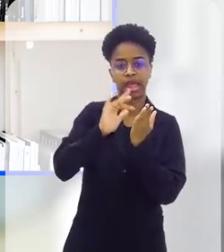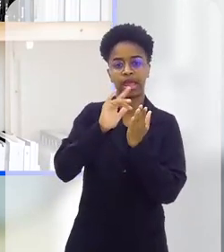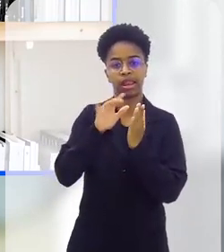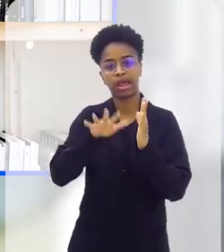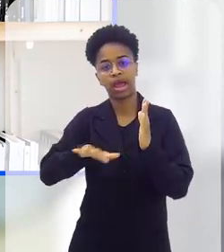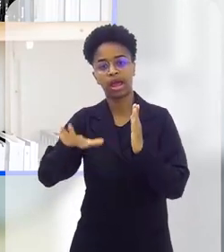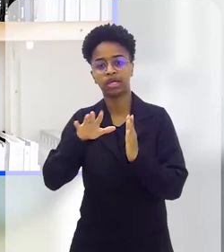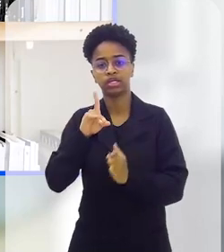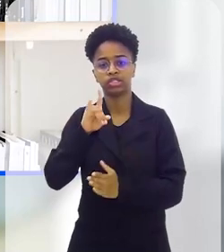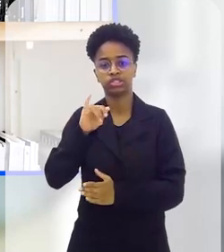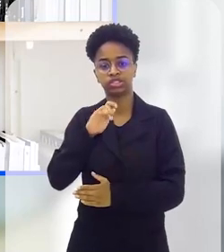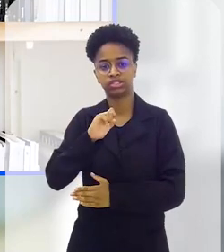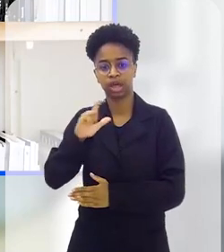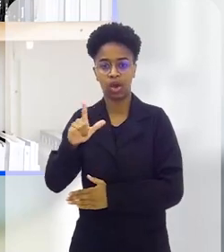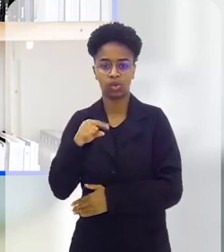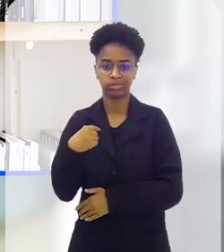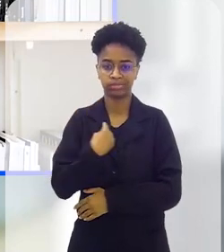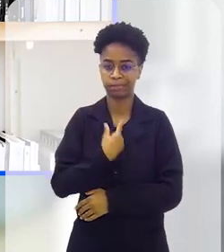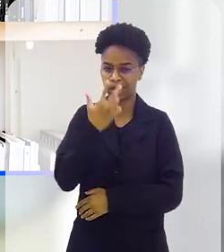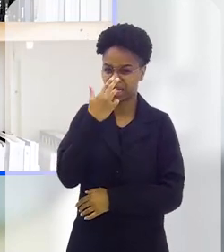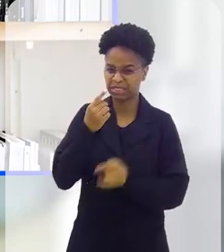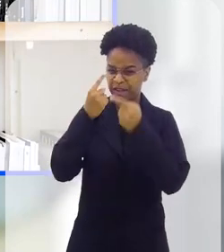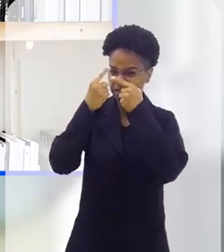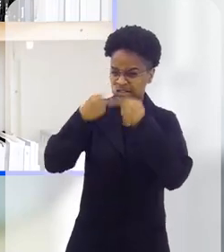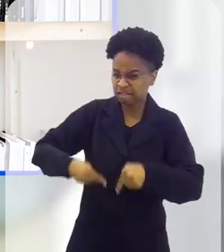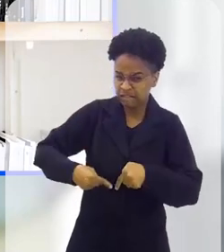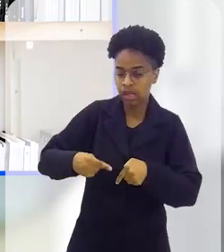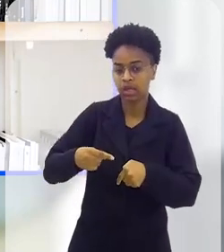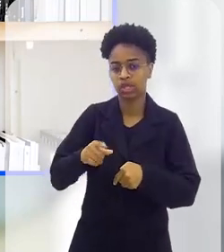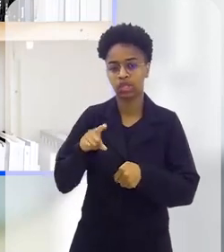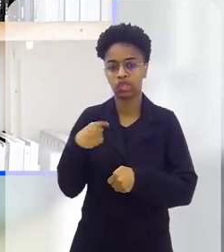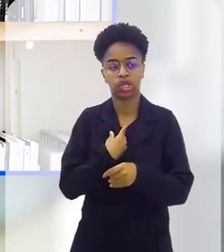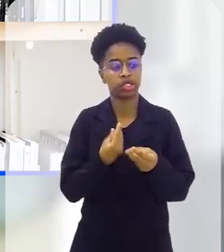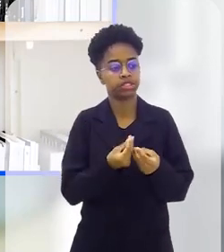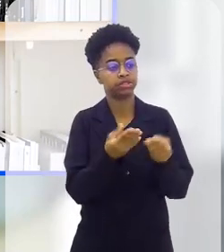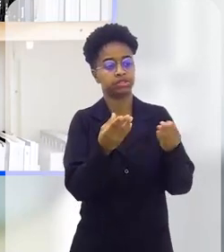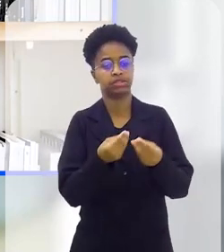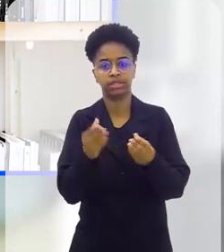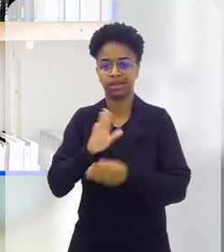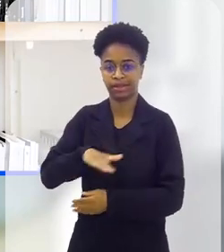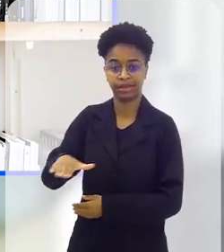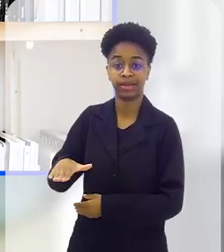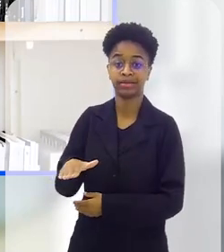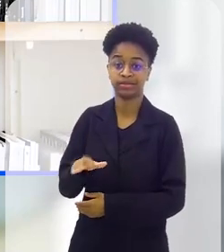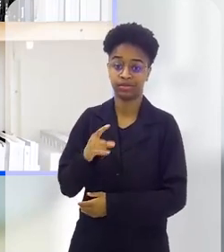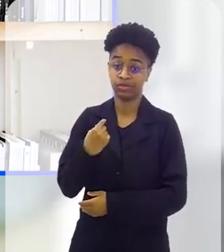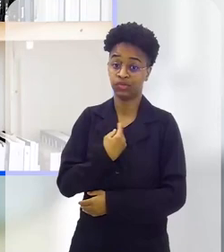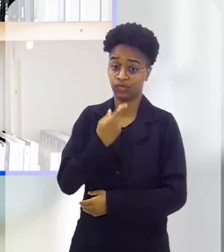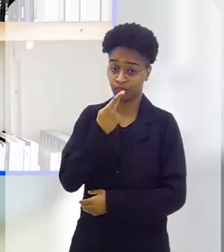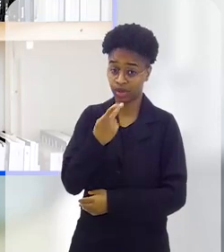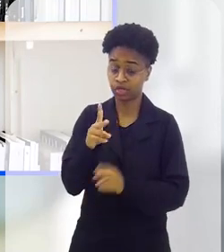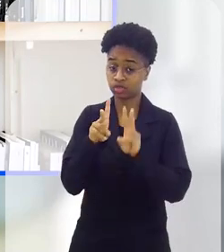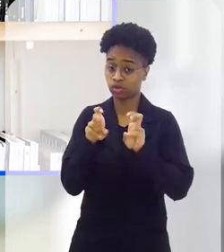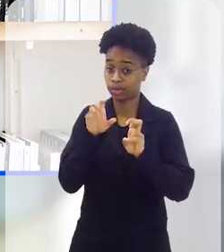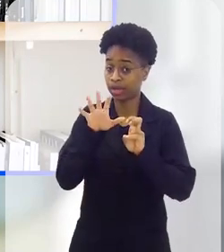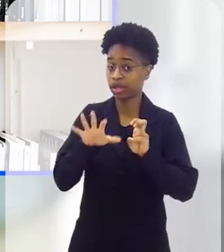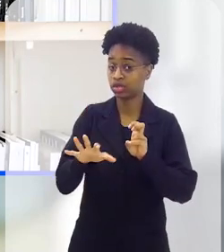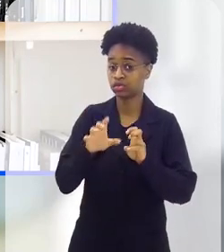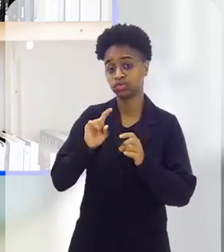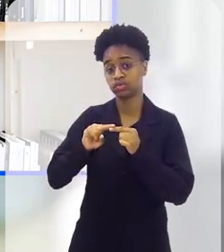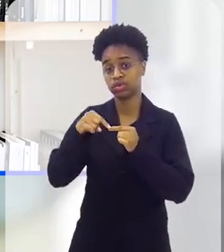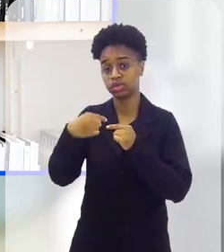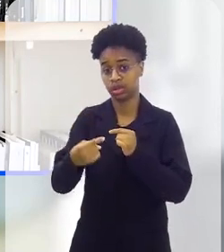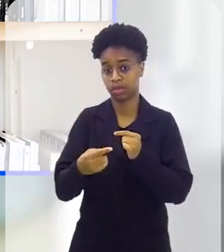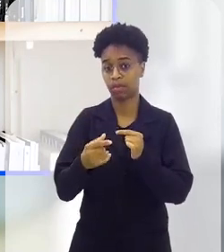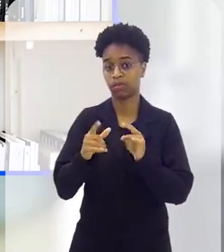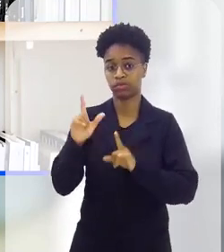os meios digitais, essa concorrência que a gente coloca na mão desses pequenos. Mas a gente vai falar sobre